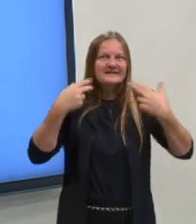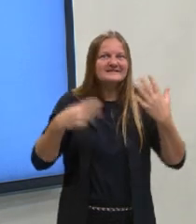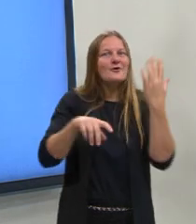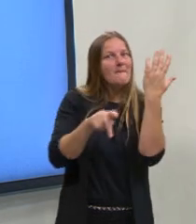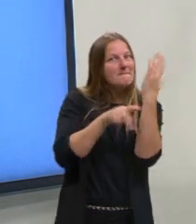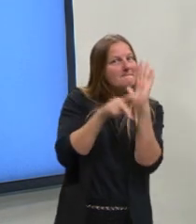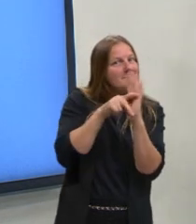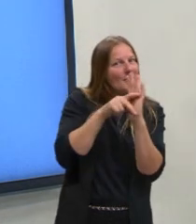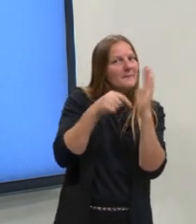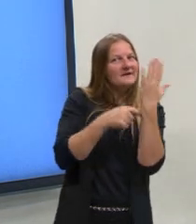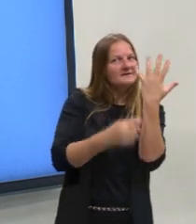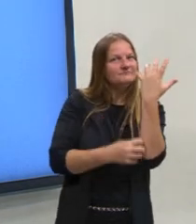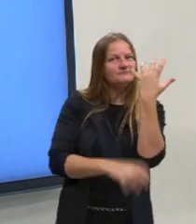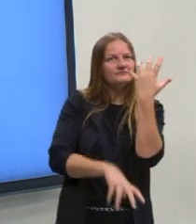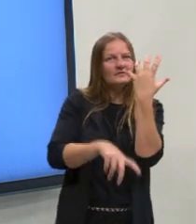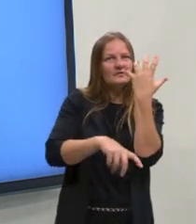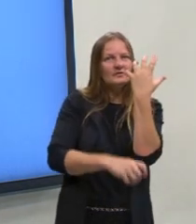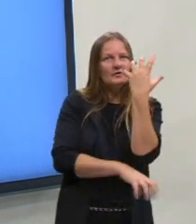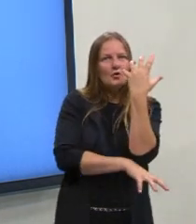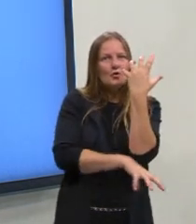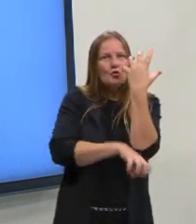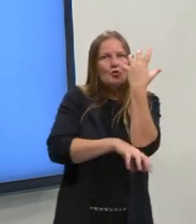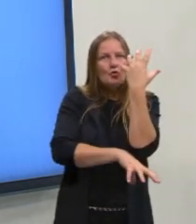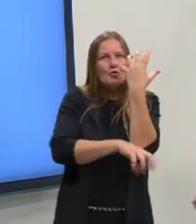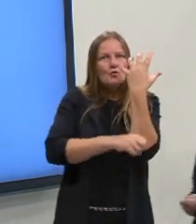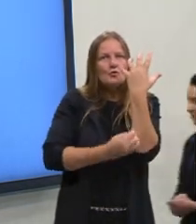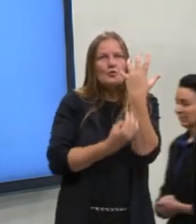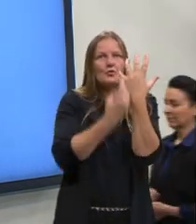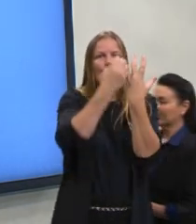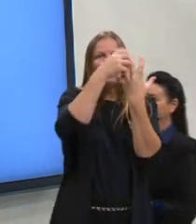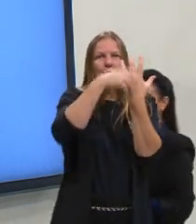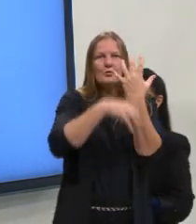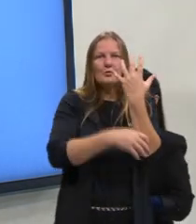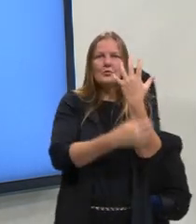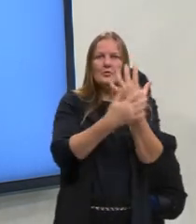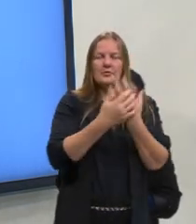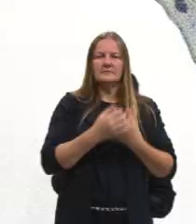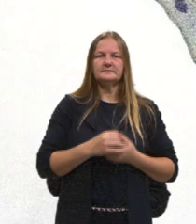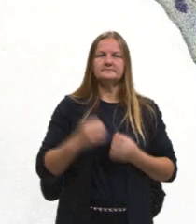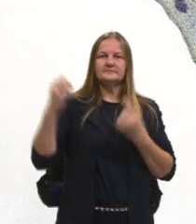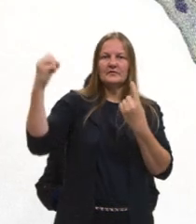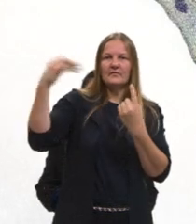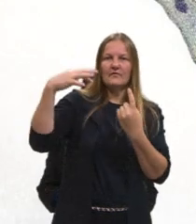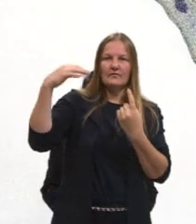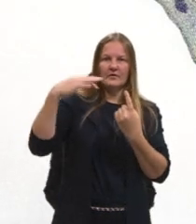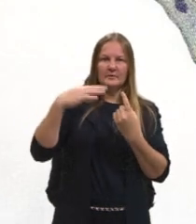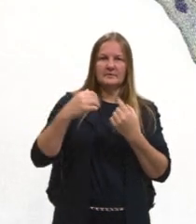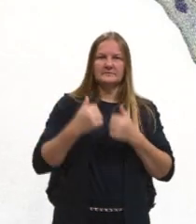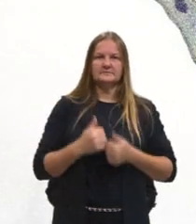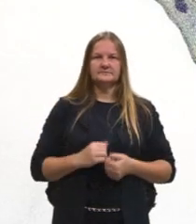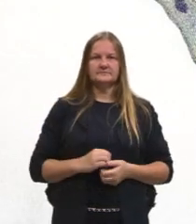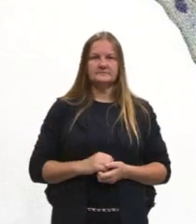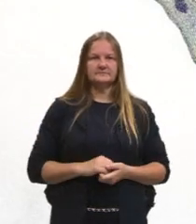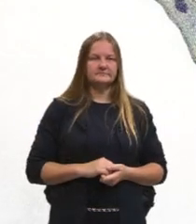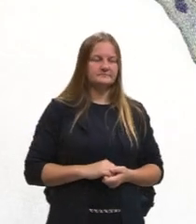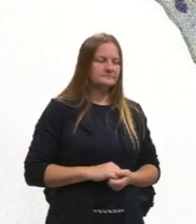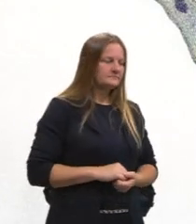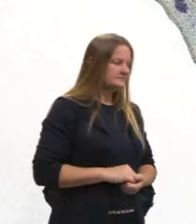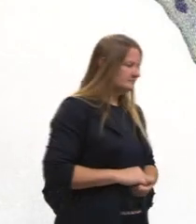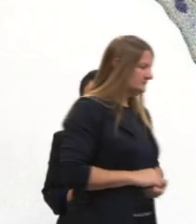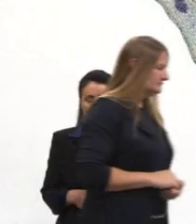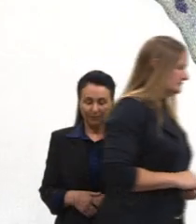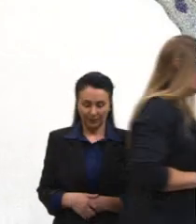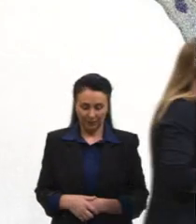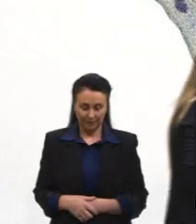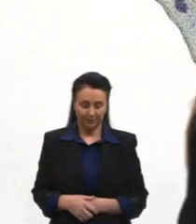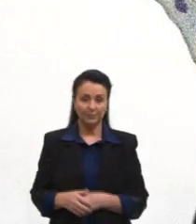que a planta absorve a seiva bruta. E o phloema é o vaso condutor que atua no